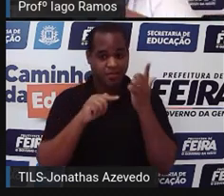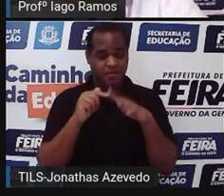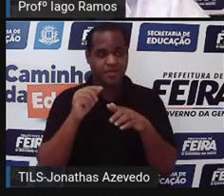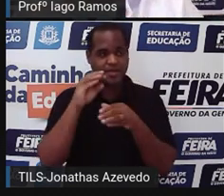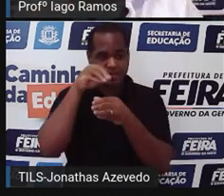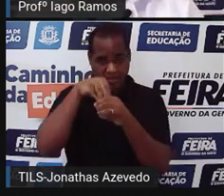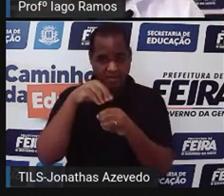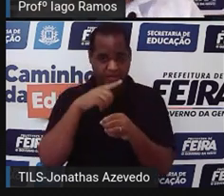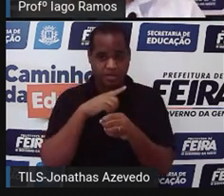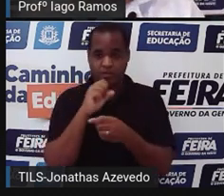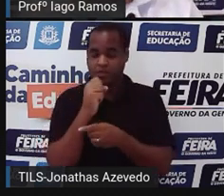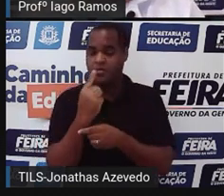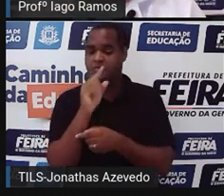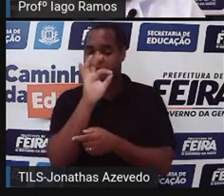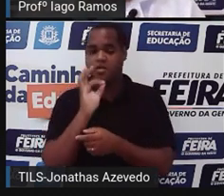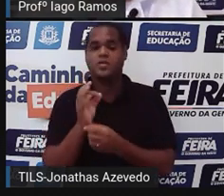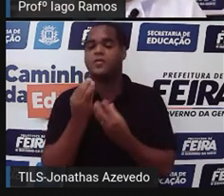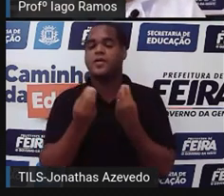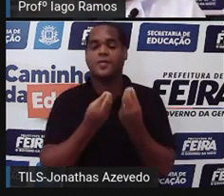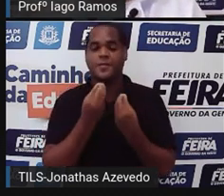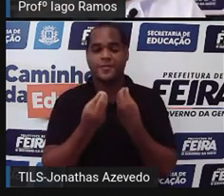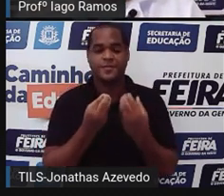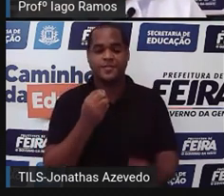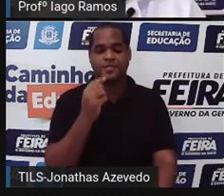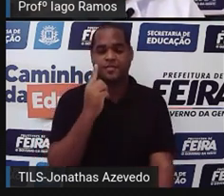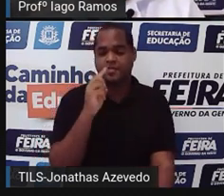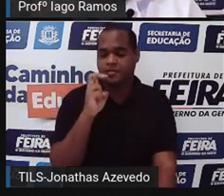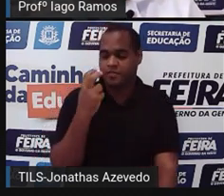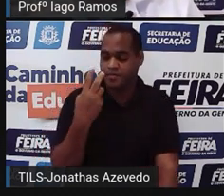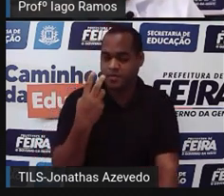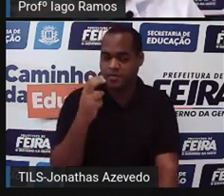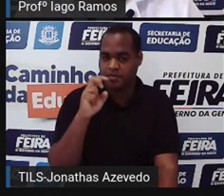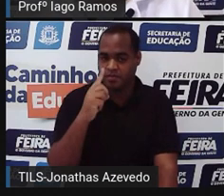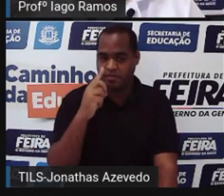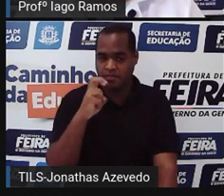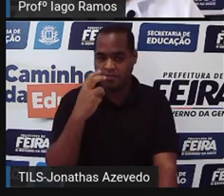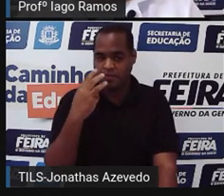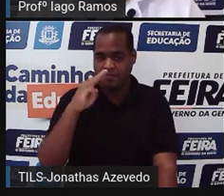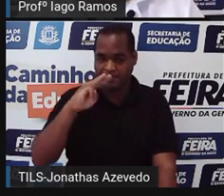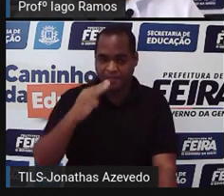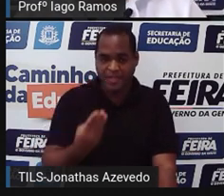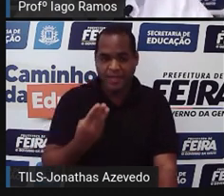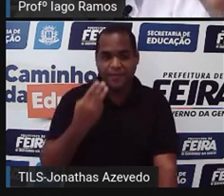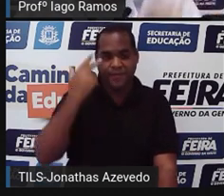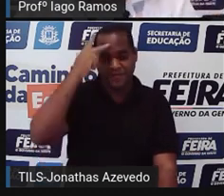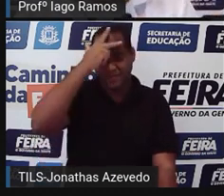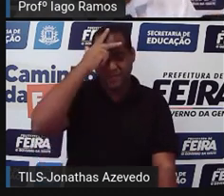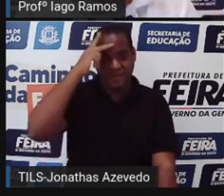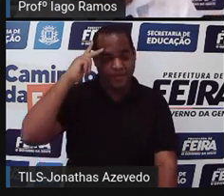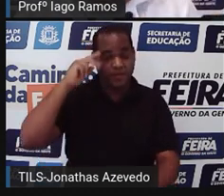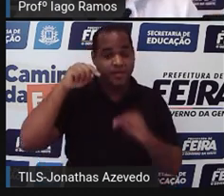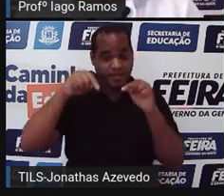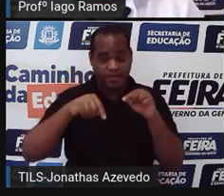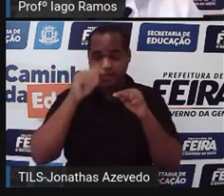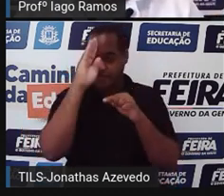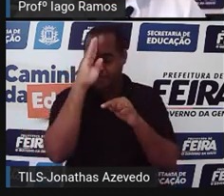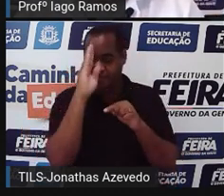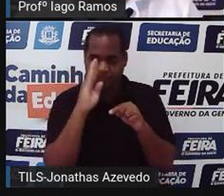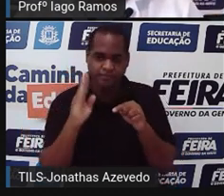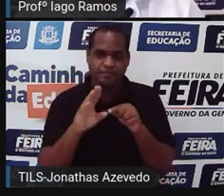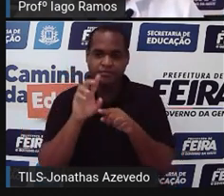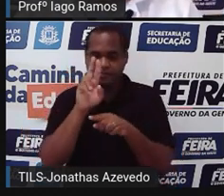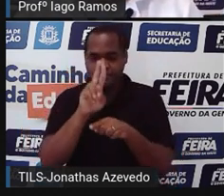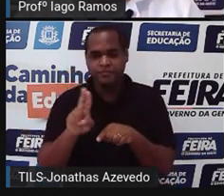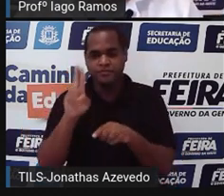dentro desses 81%. 81%, que é 152 milhões de pessoas no Brasil que